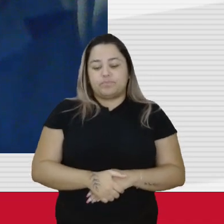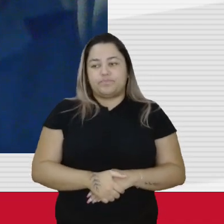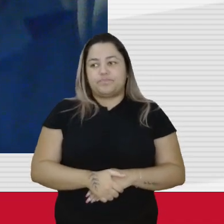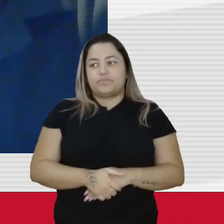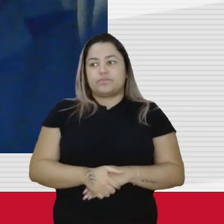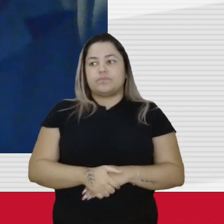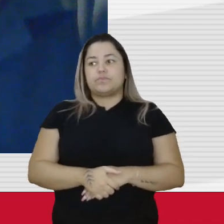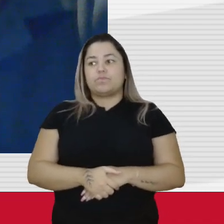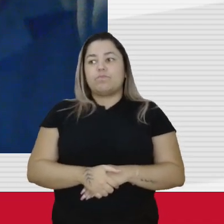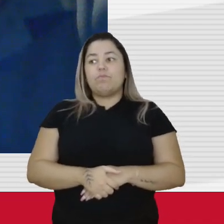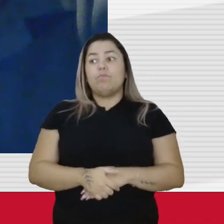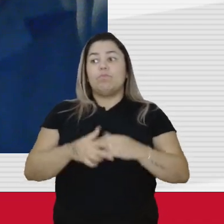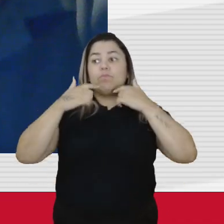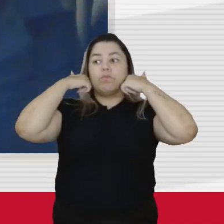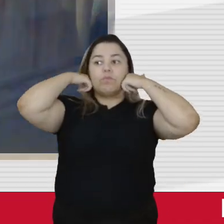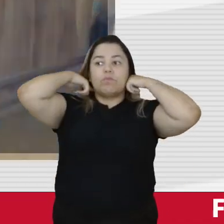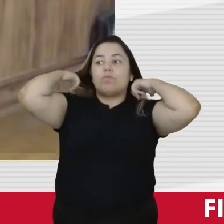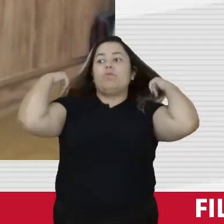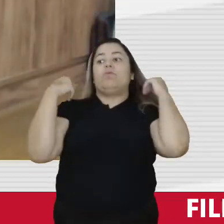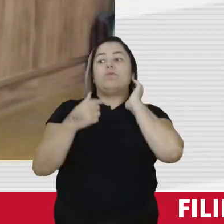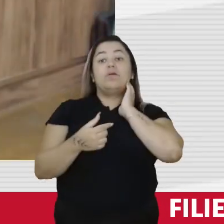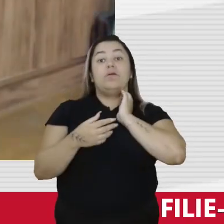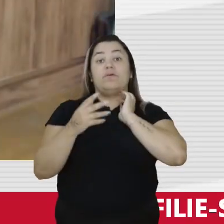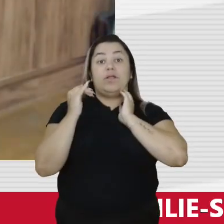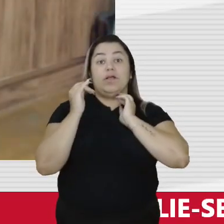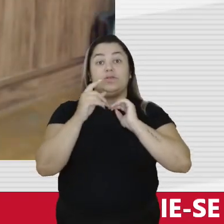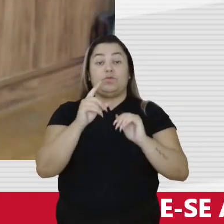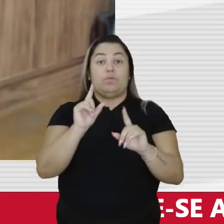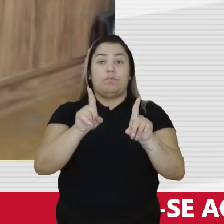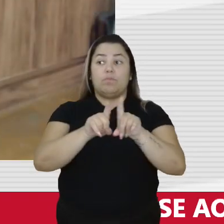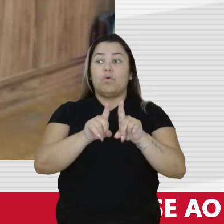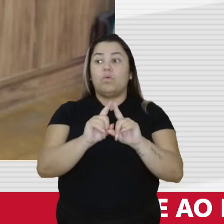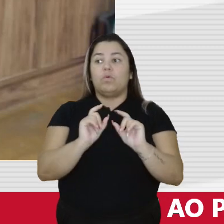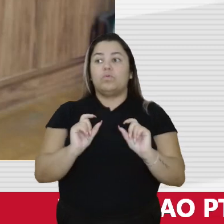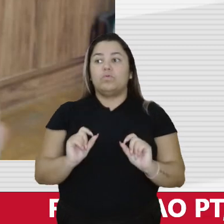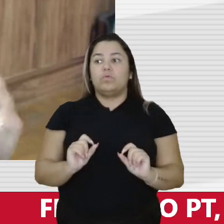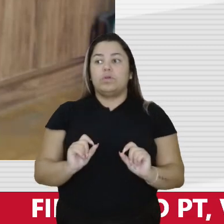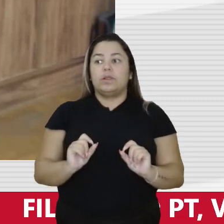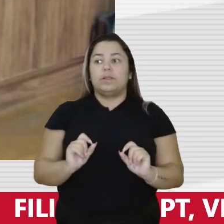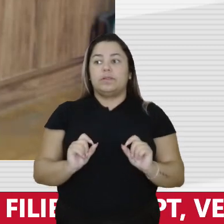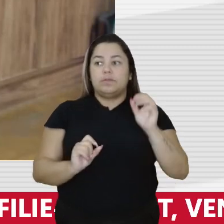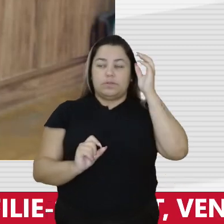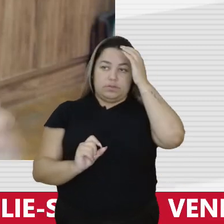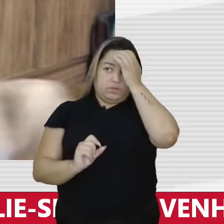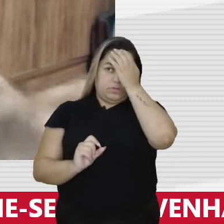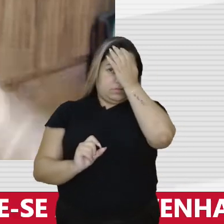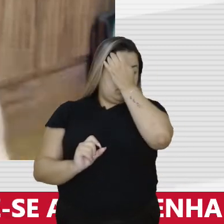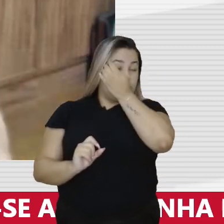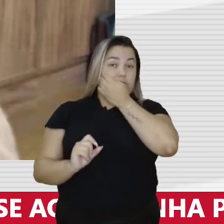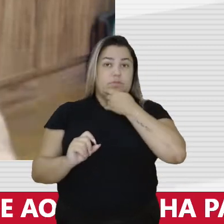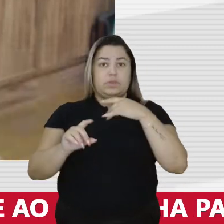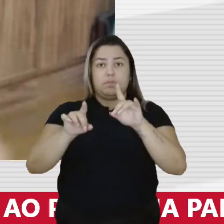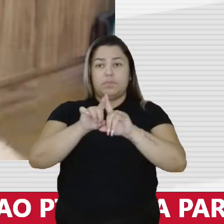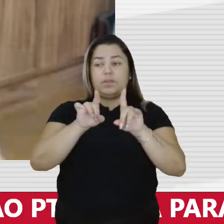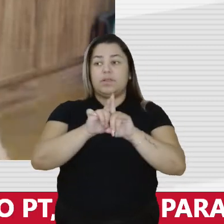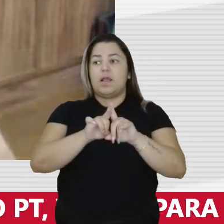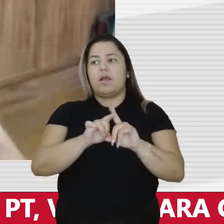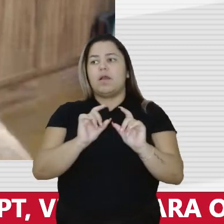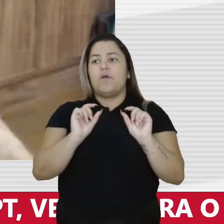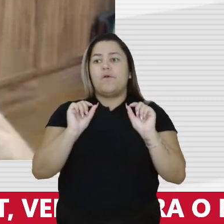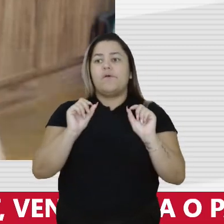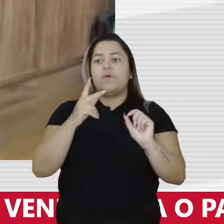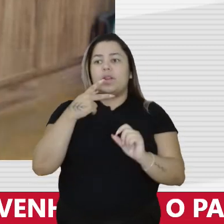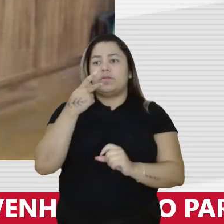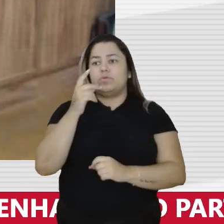um pouco desse comportamento, dessas reações